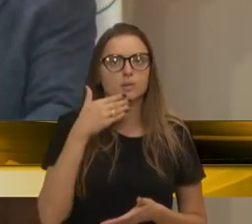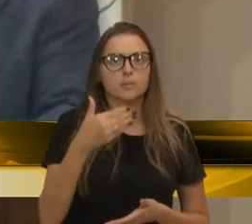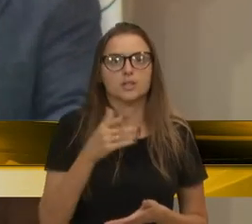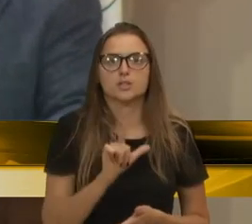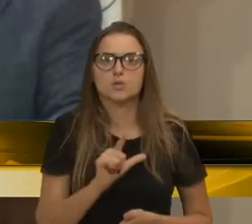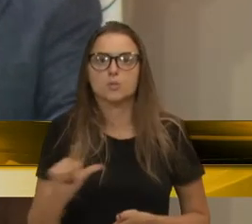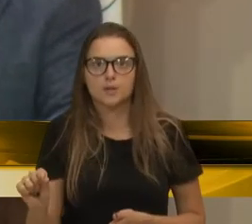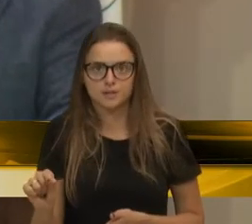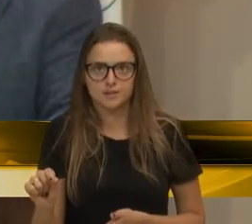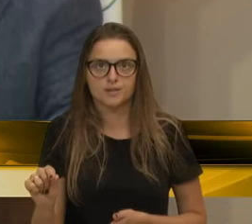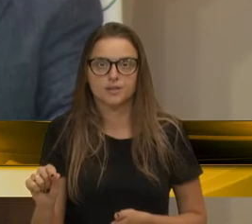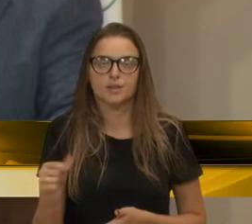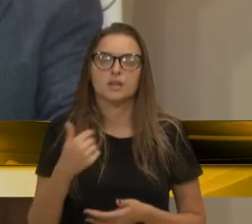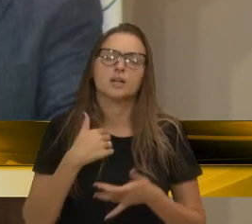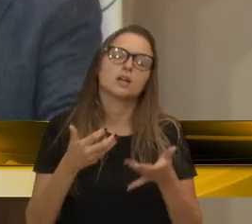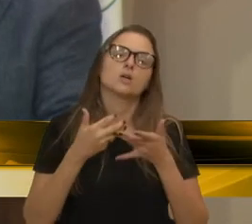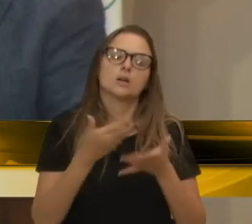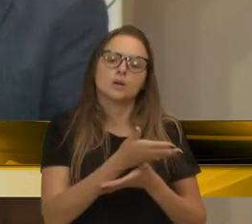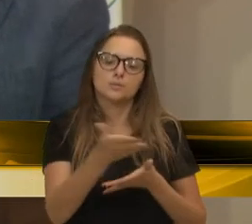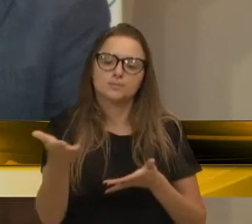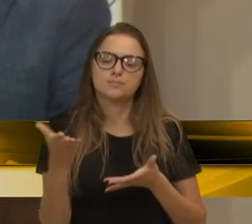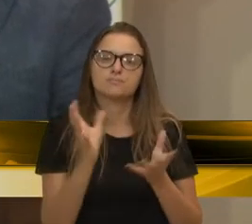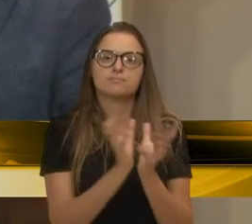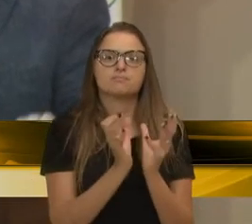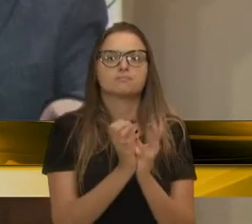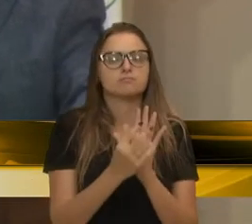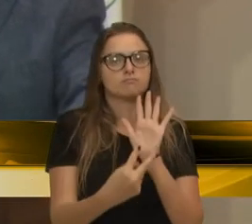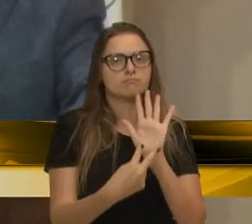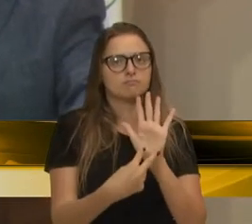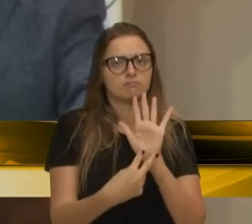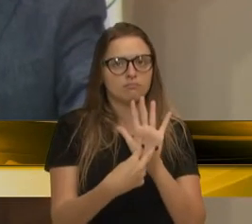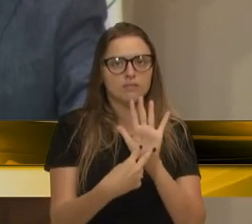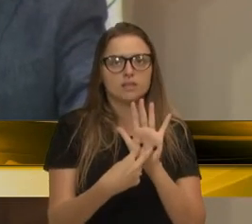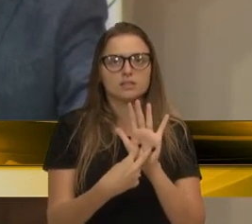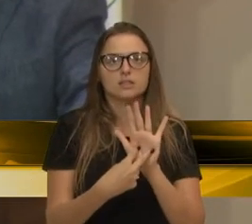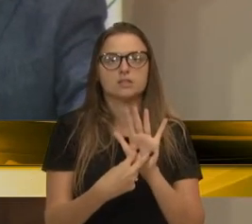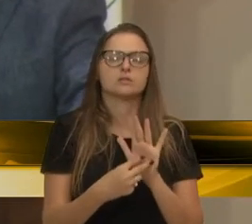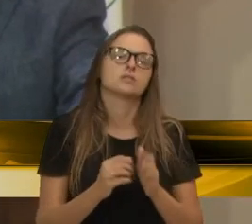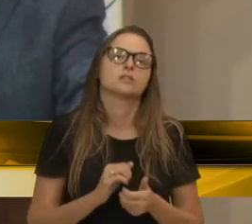gostaria que os colegas olhassem com muita atenção, eu diria que, principalmente,